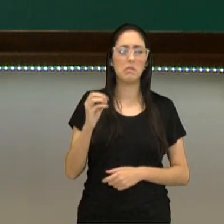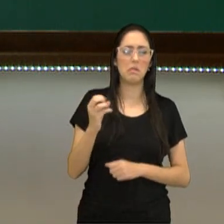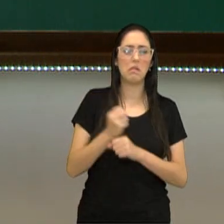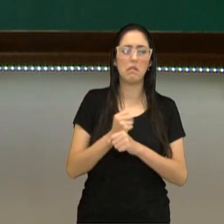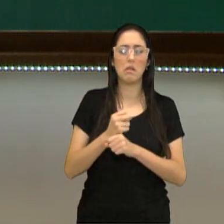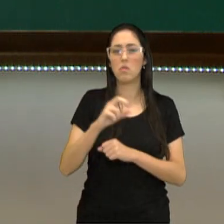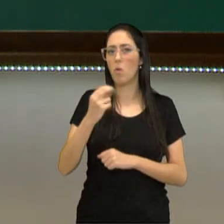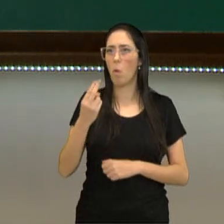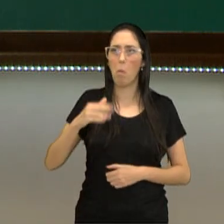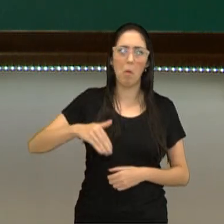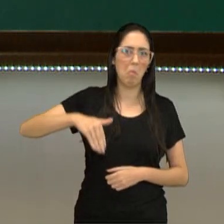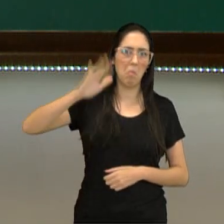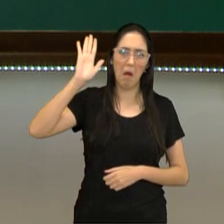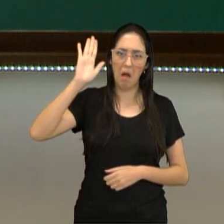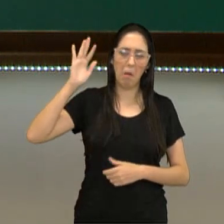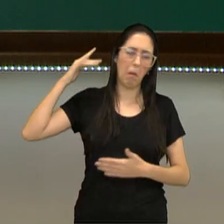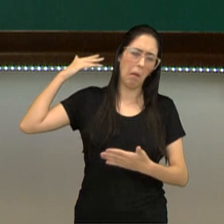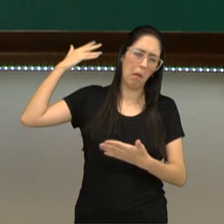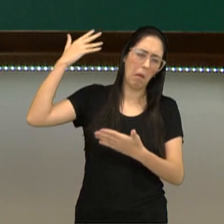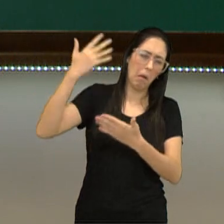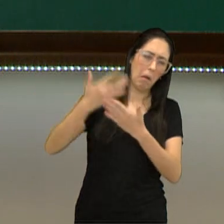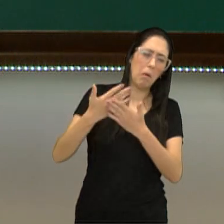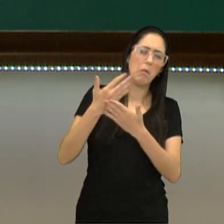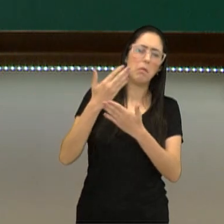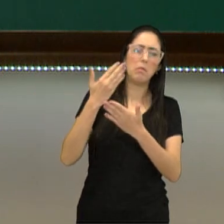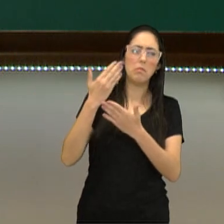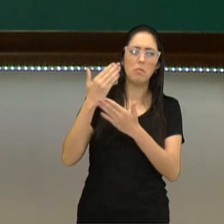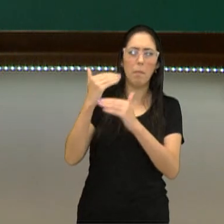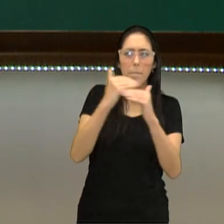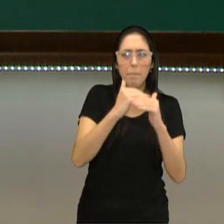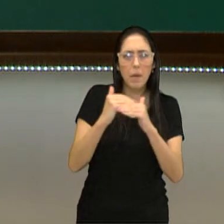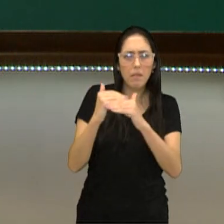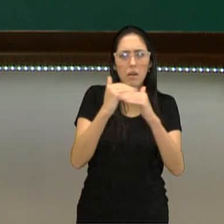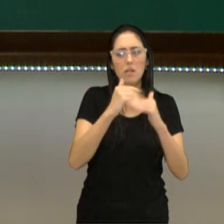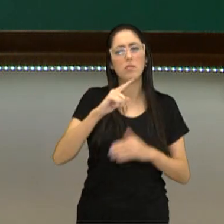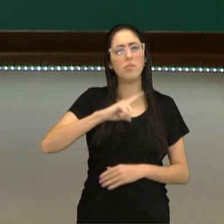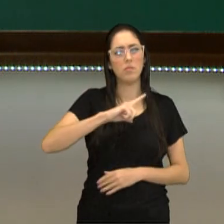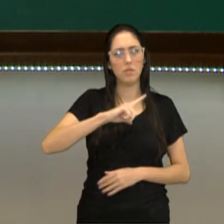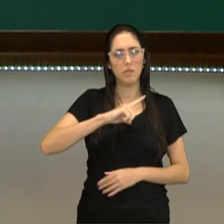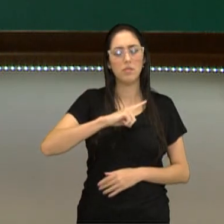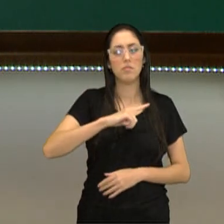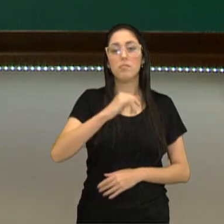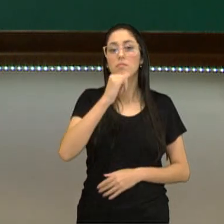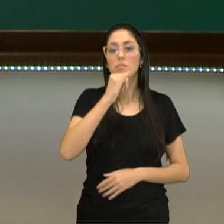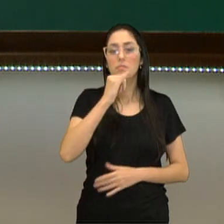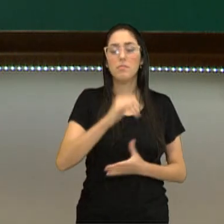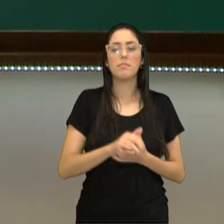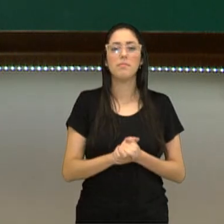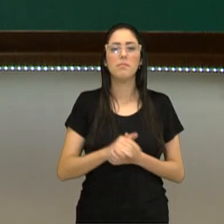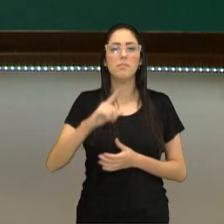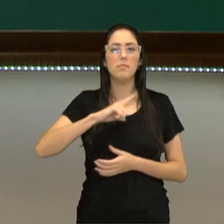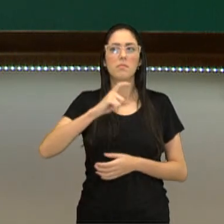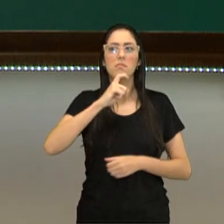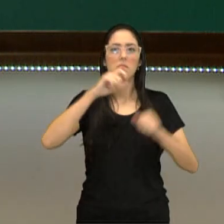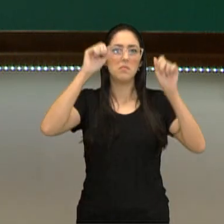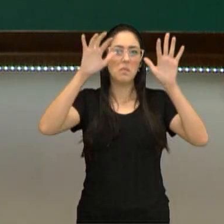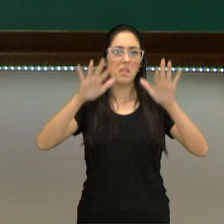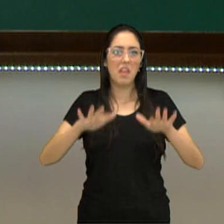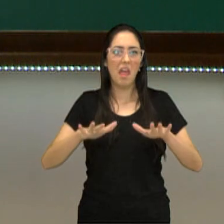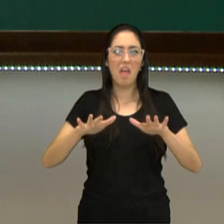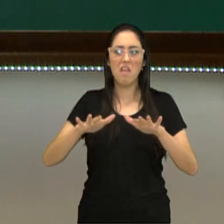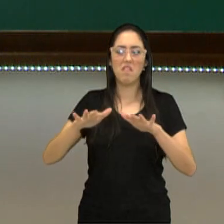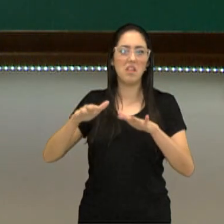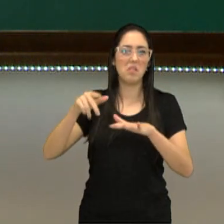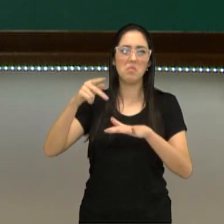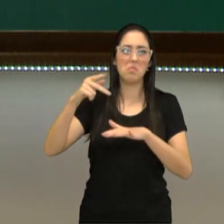até mais tempo. E observam-se padrões meteorológicos, como por exemplo, incidência de neve em determinado momento